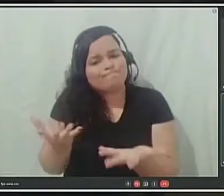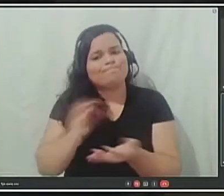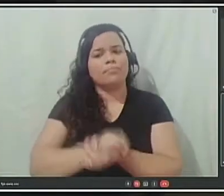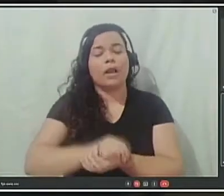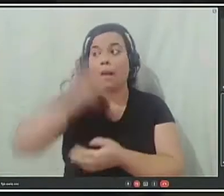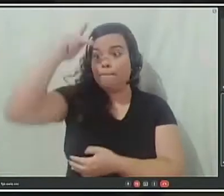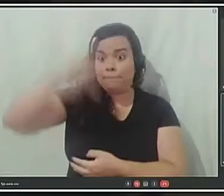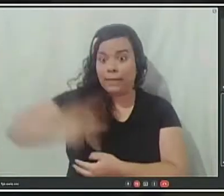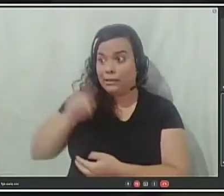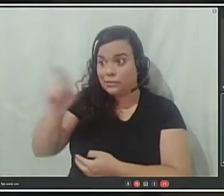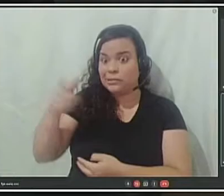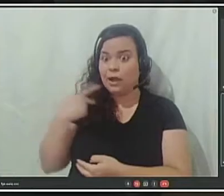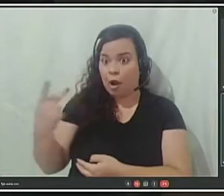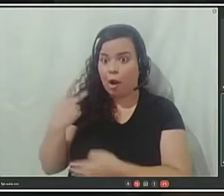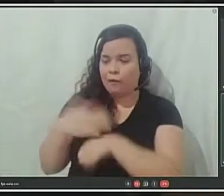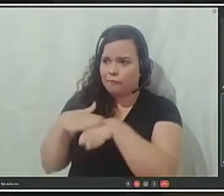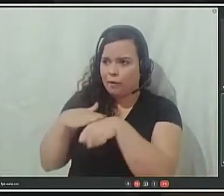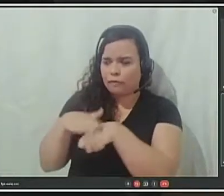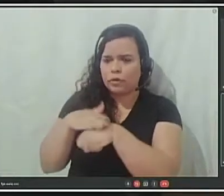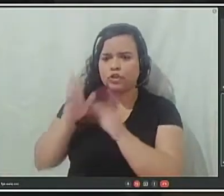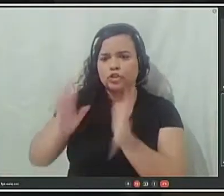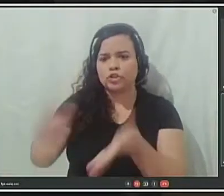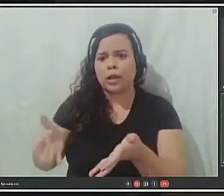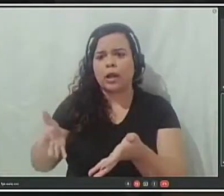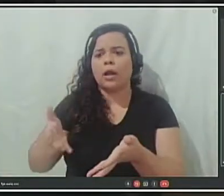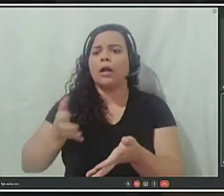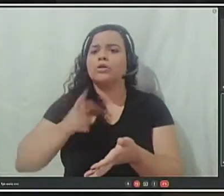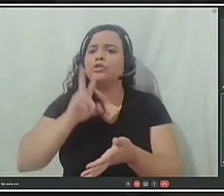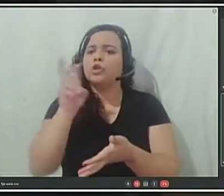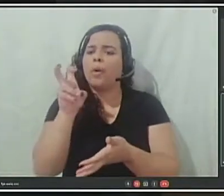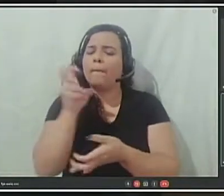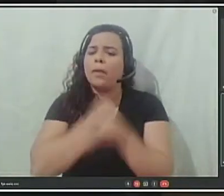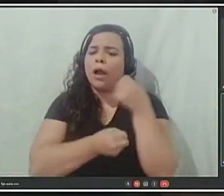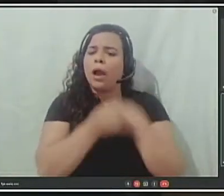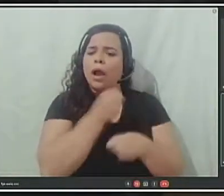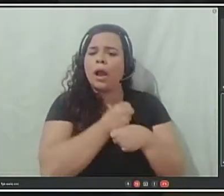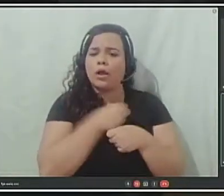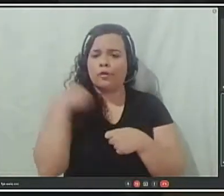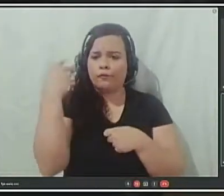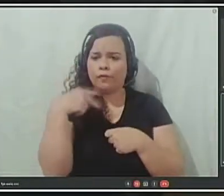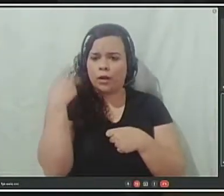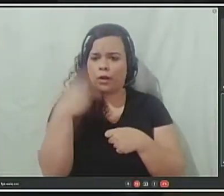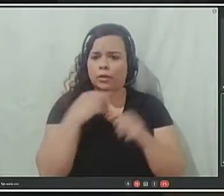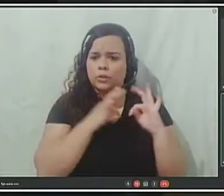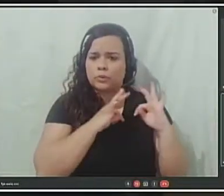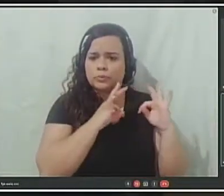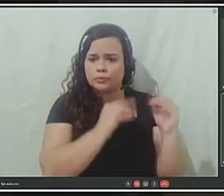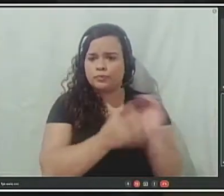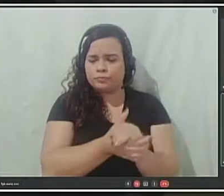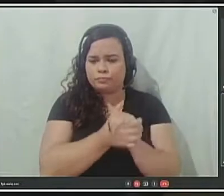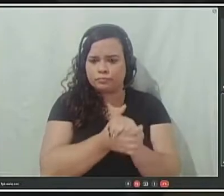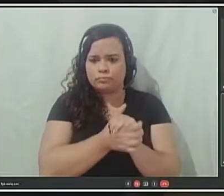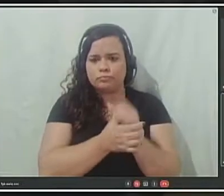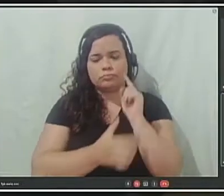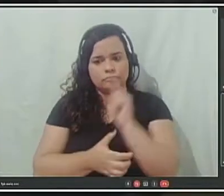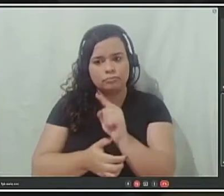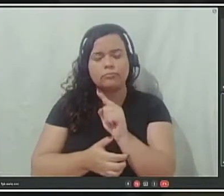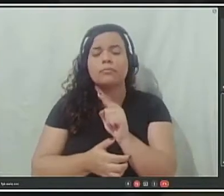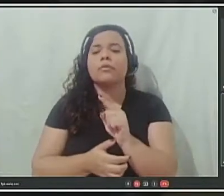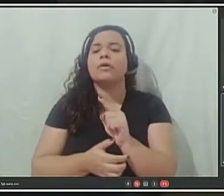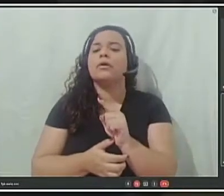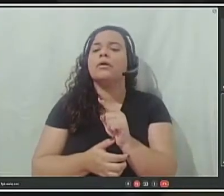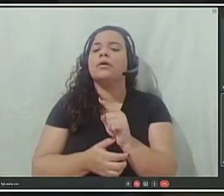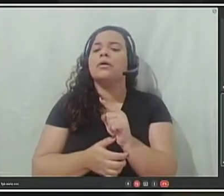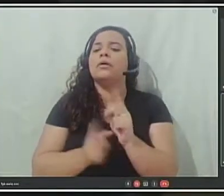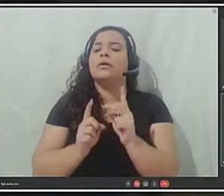conversando, mas foi feito um requerimento ano passado por todos os vereadores, e não tivemos um retorno, quanto a qual é o